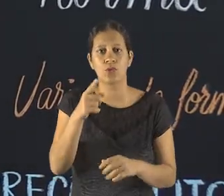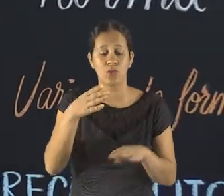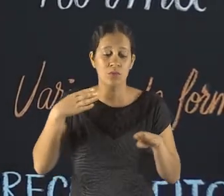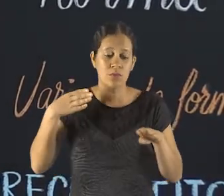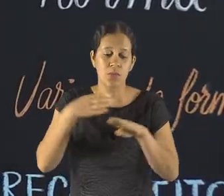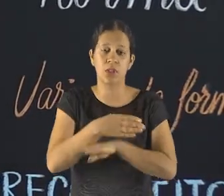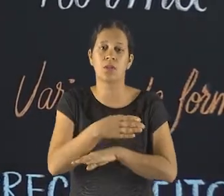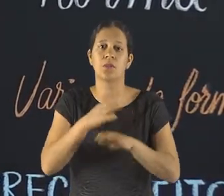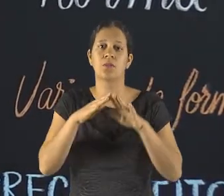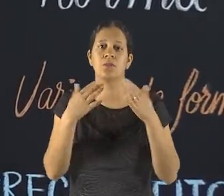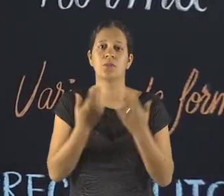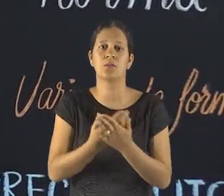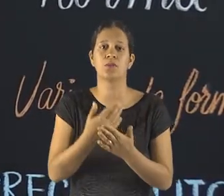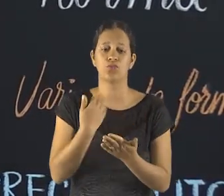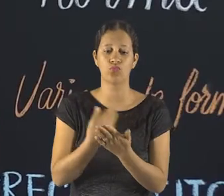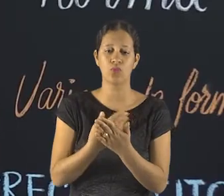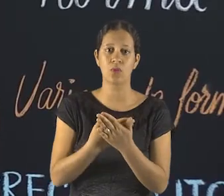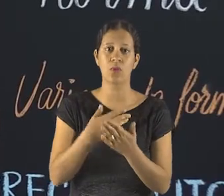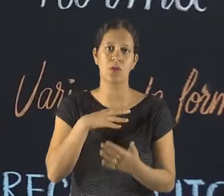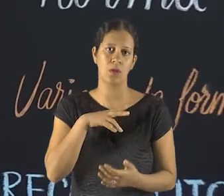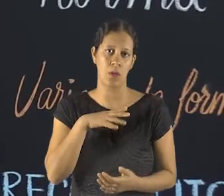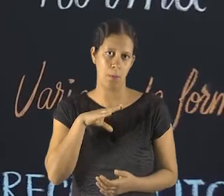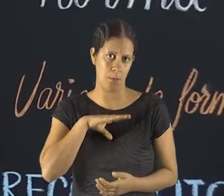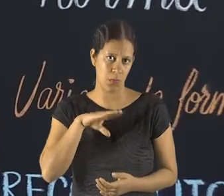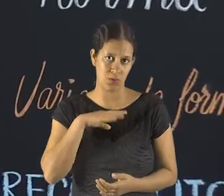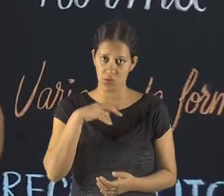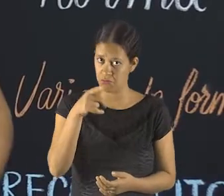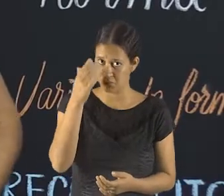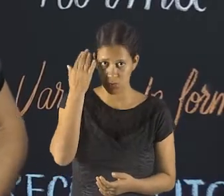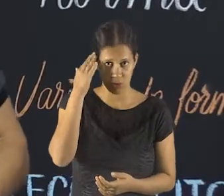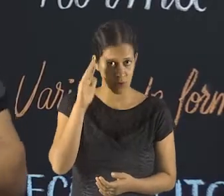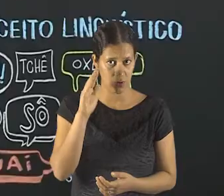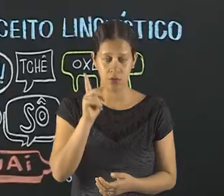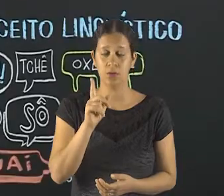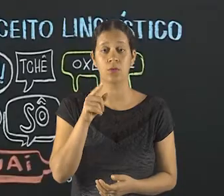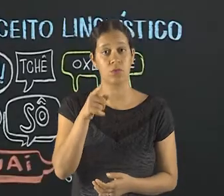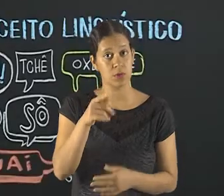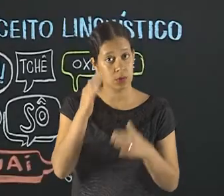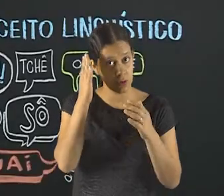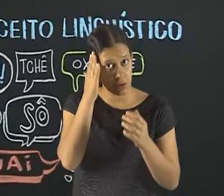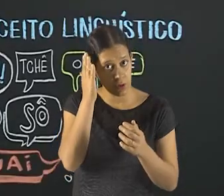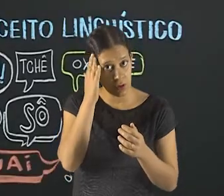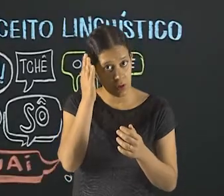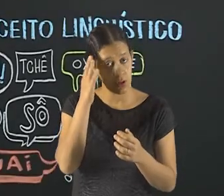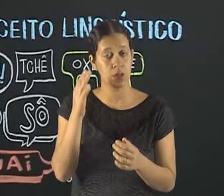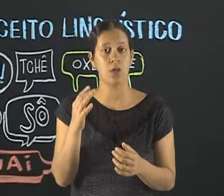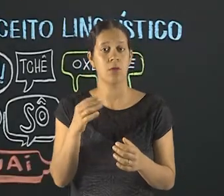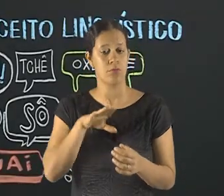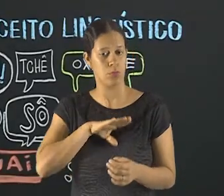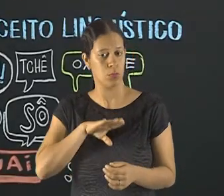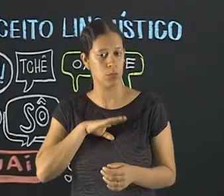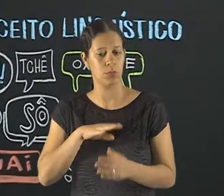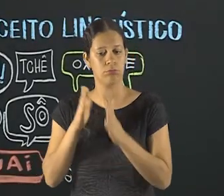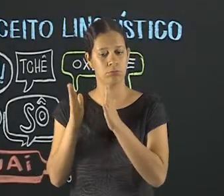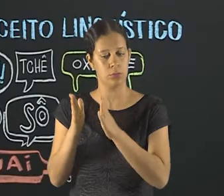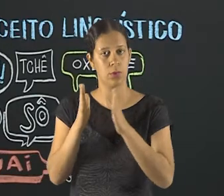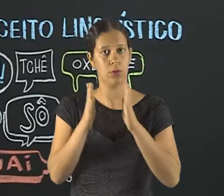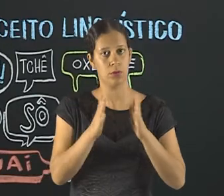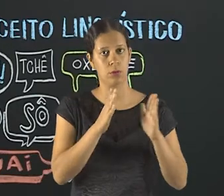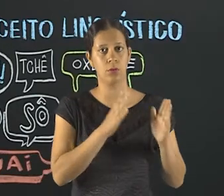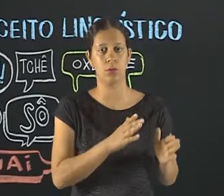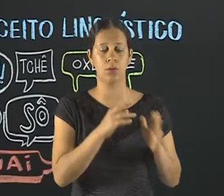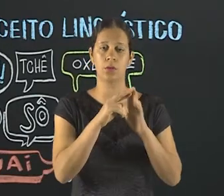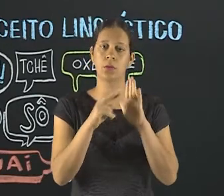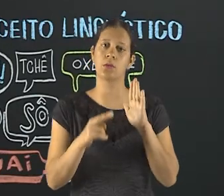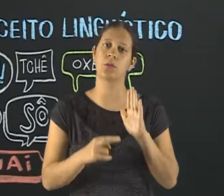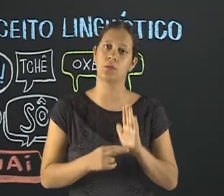dizer que quando você entra na escola e começa a aprender língua portuguesa, não é porque você não sabe falar português, não. É porque você tem que entender agora que esse português tem que ser sistematizado,